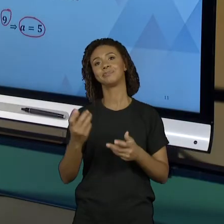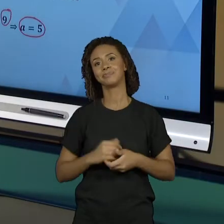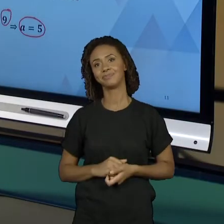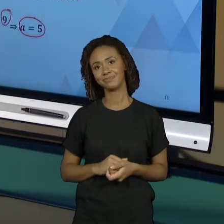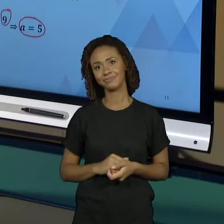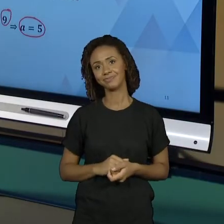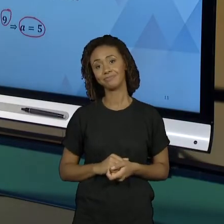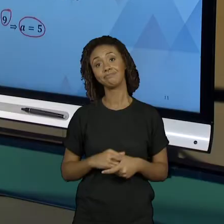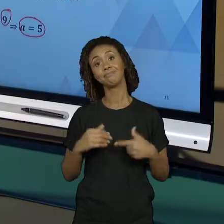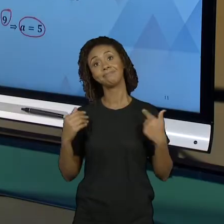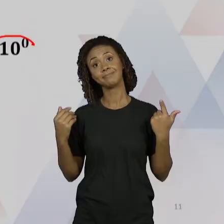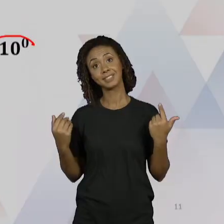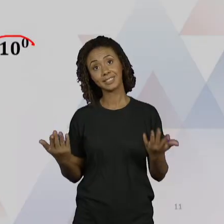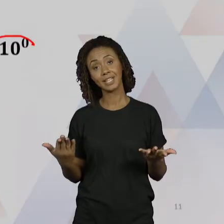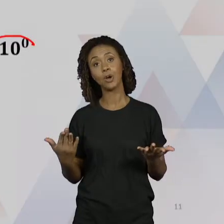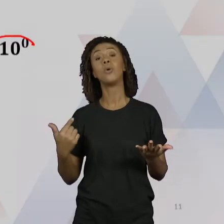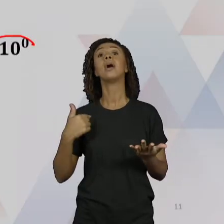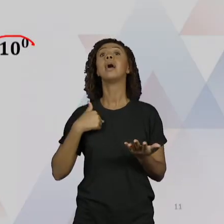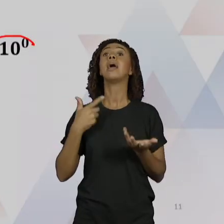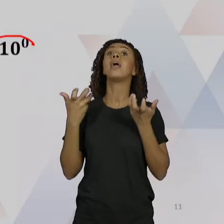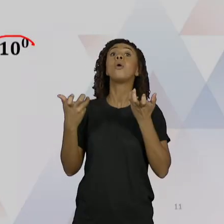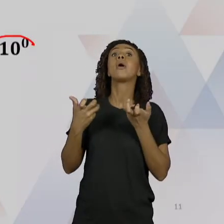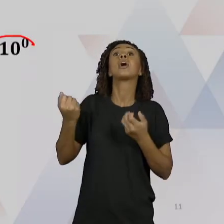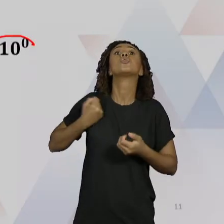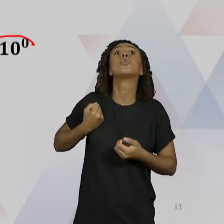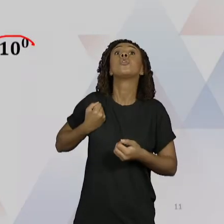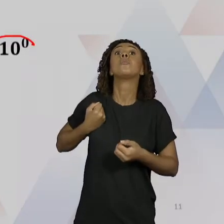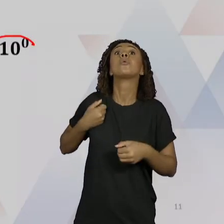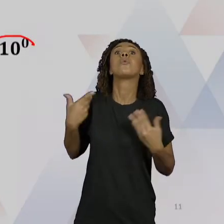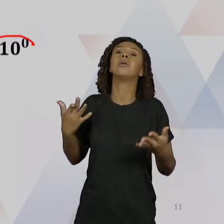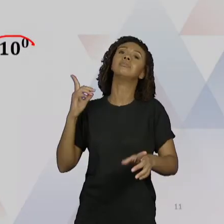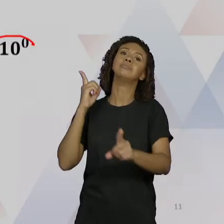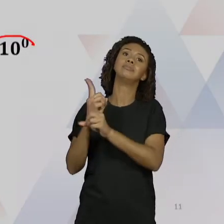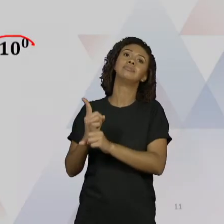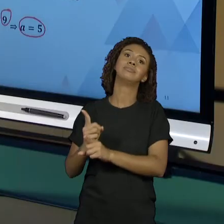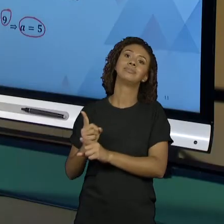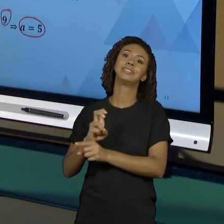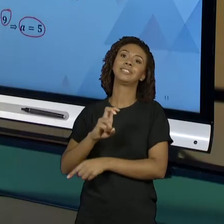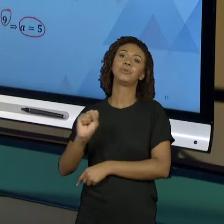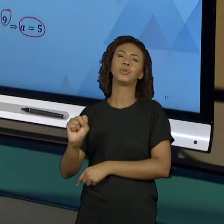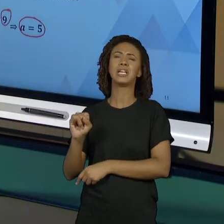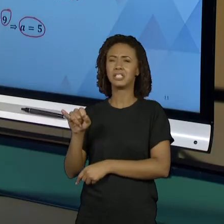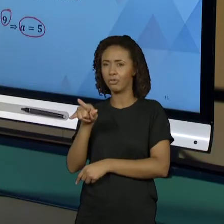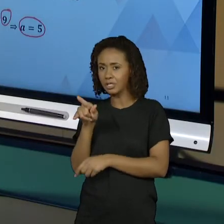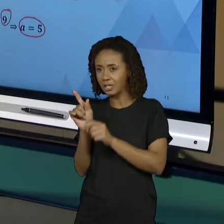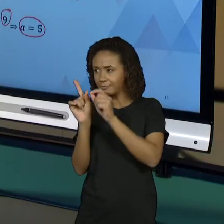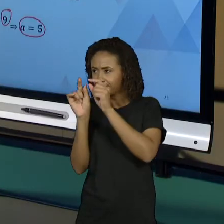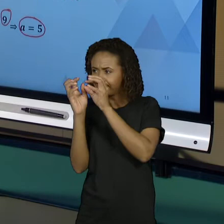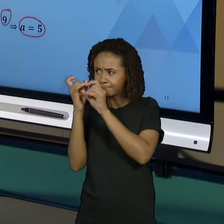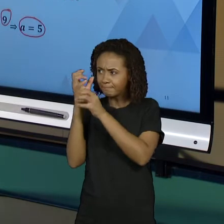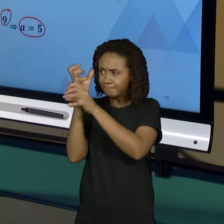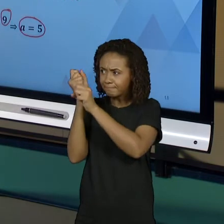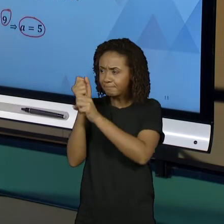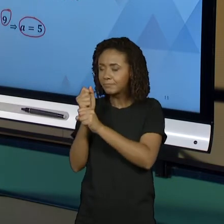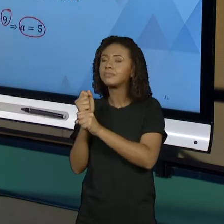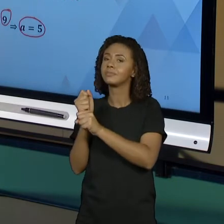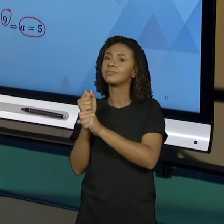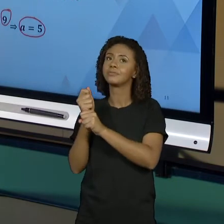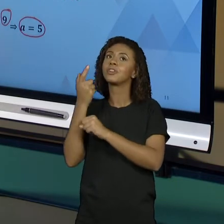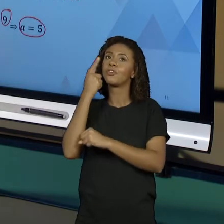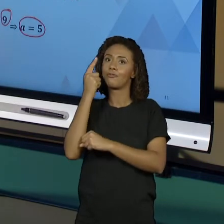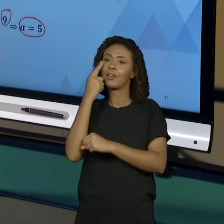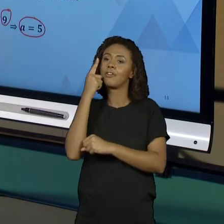o número que eu estou procurando é o número 58. Se vocês fizerem a continha lá no cantinho que eu coloquei é lógico que vocês vão obter